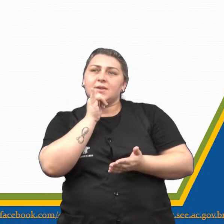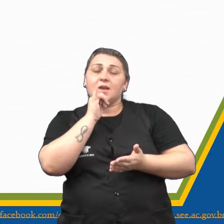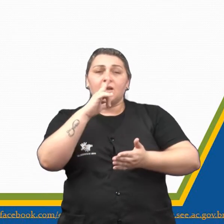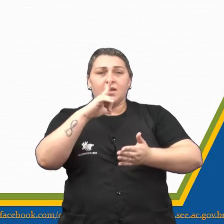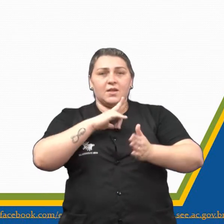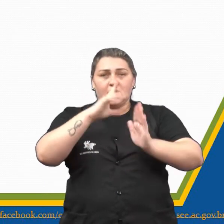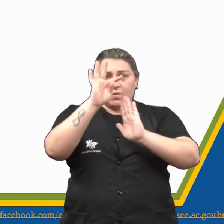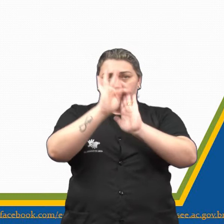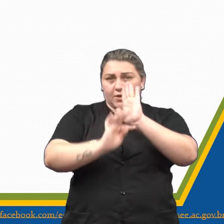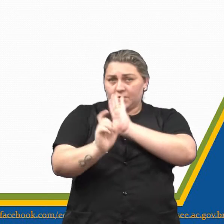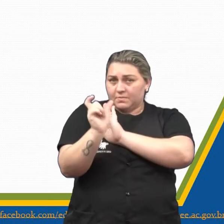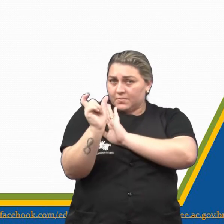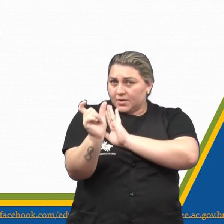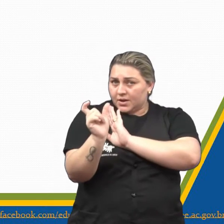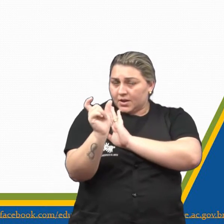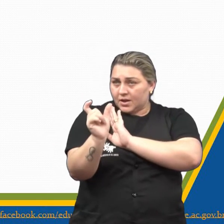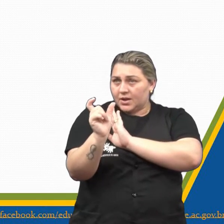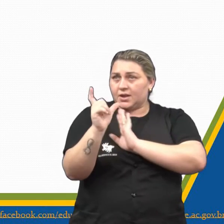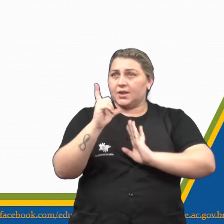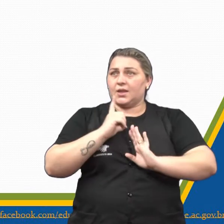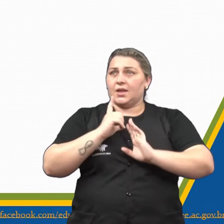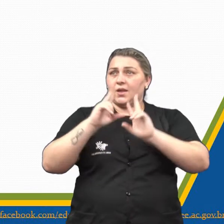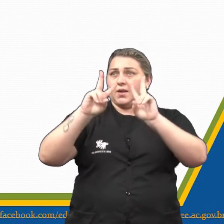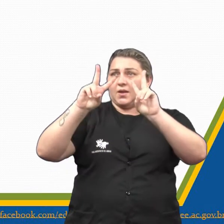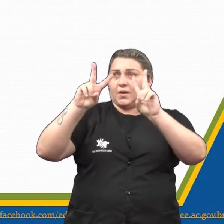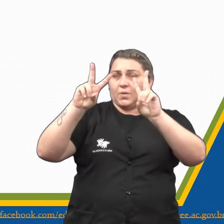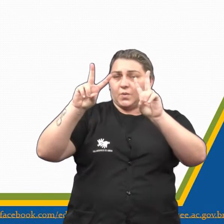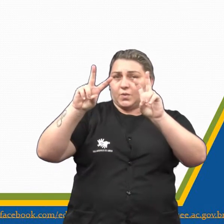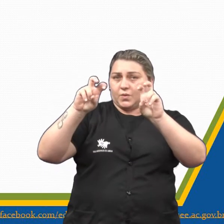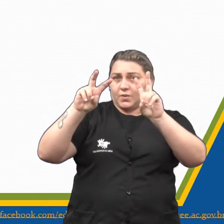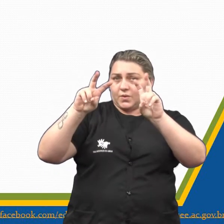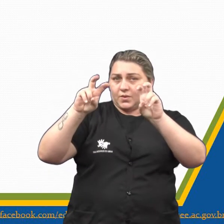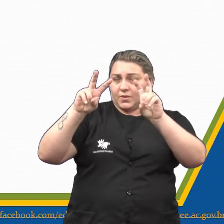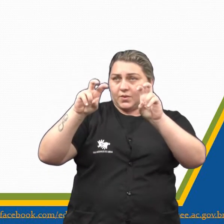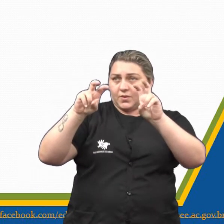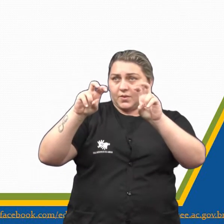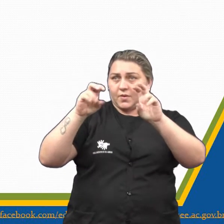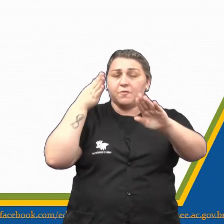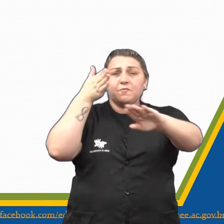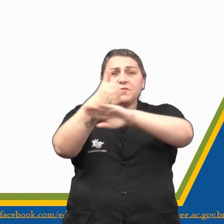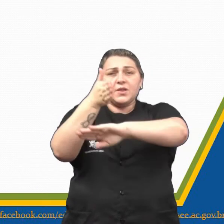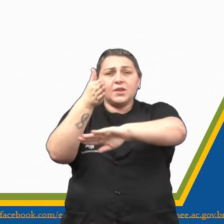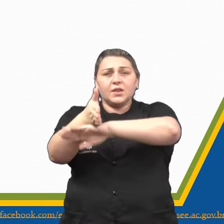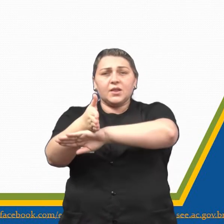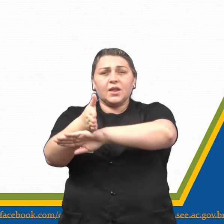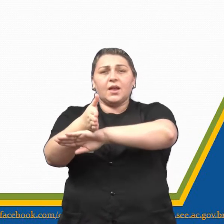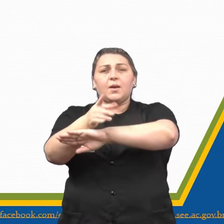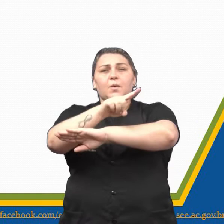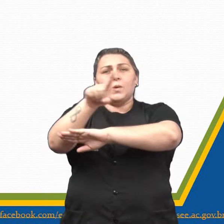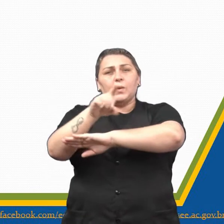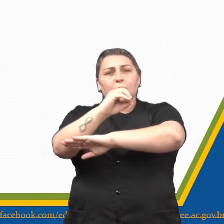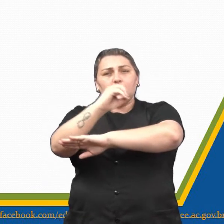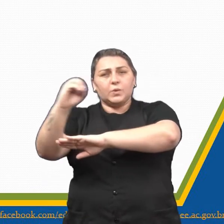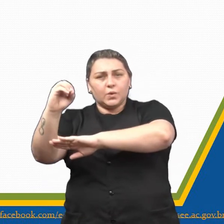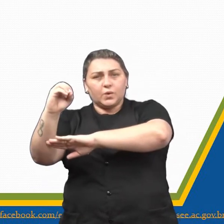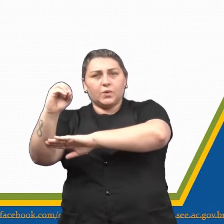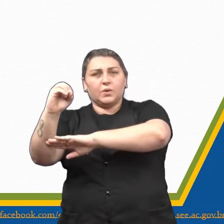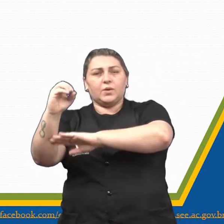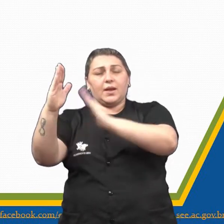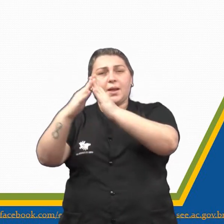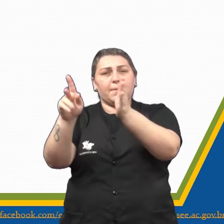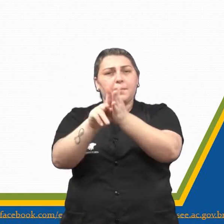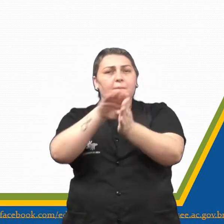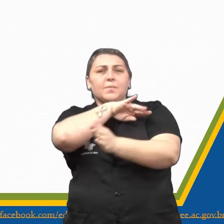Eu tenho um texto bem pequenininho aí, que tem o título assim, Bicitemos el solórico, certo? E aí, a partir desse texto,